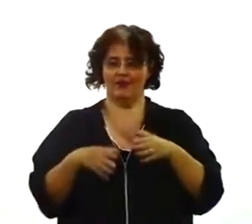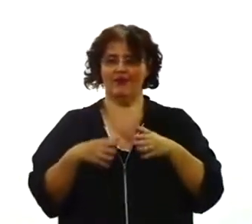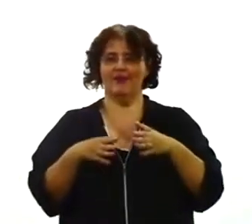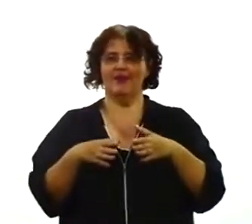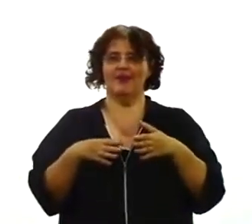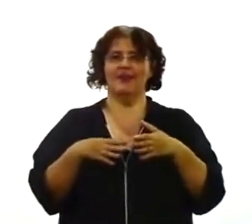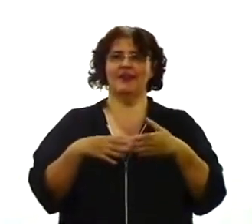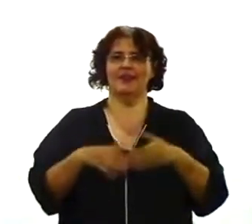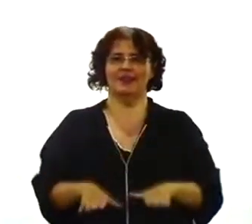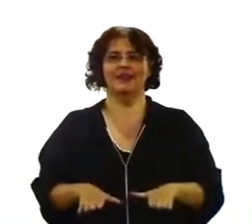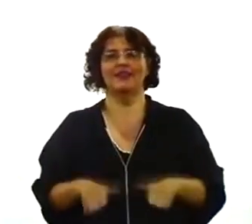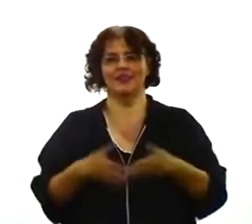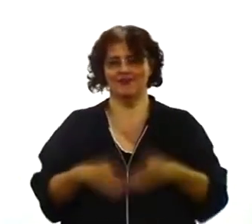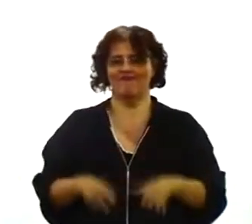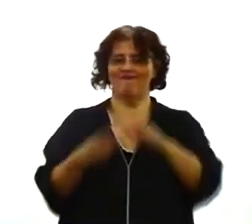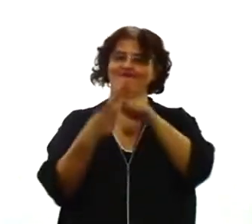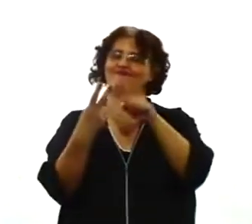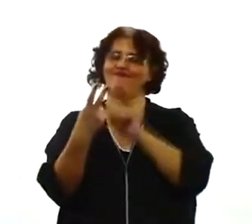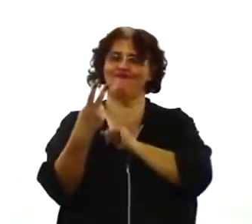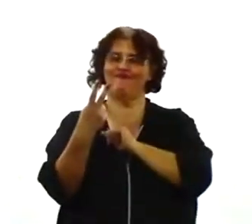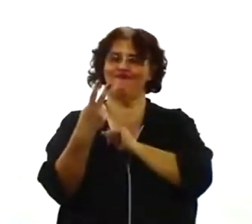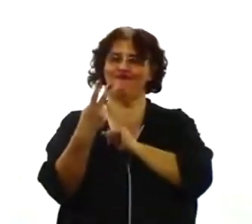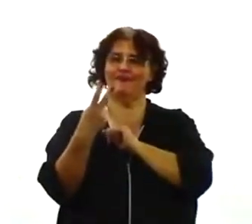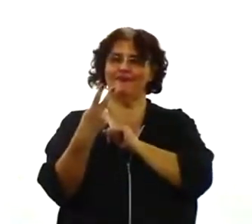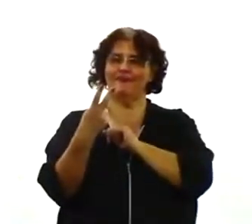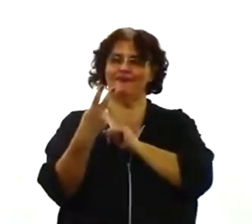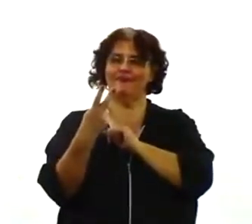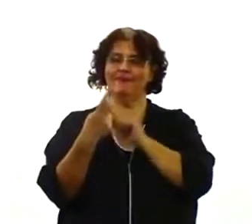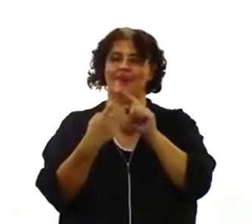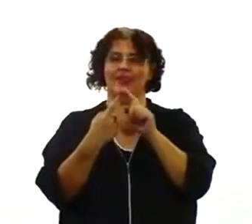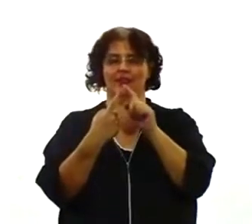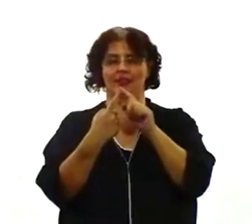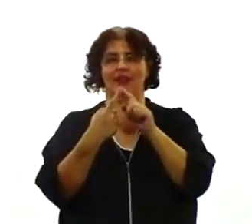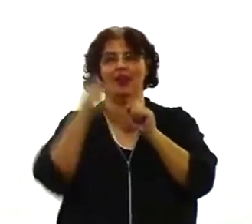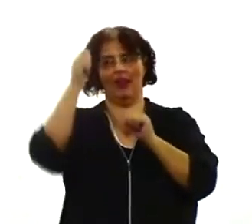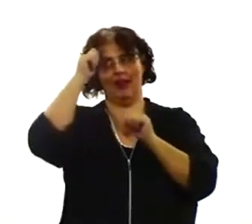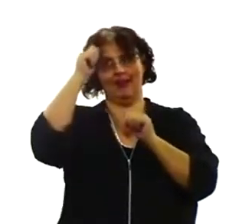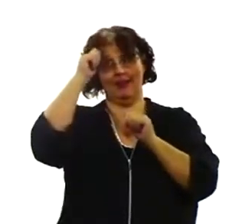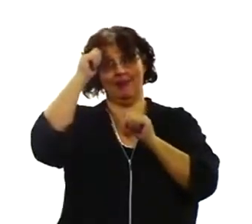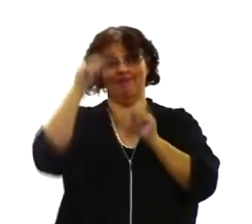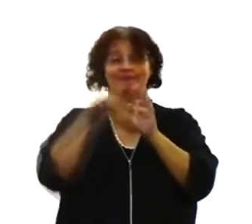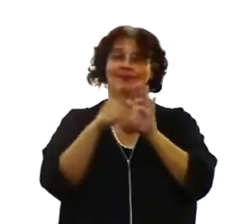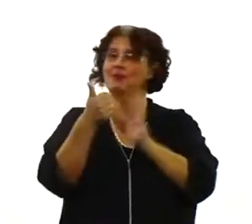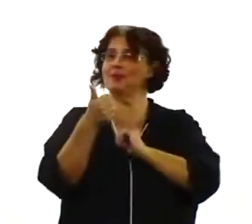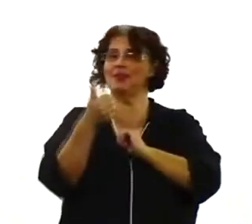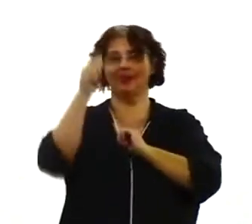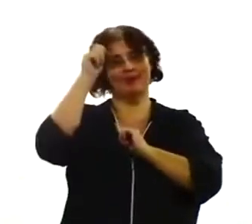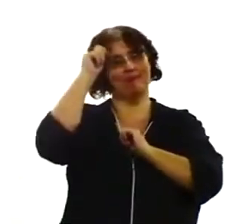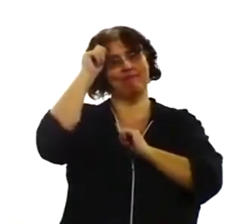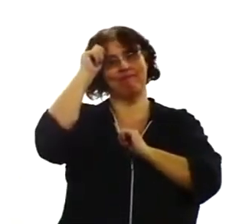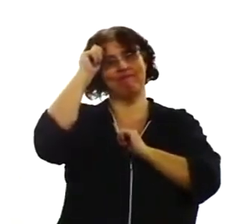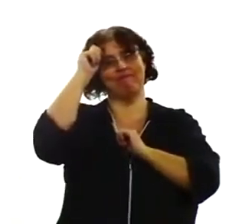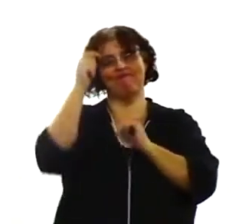porque os nascidos de mulher, solidariamente receberam a vida de Adão, e por consequência a morte de Adão.